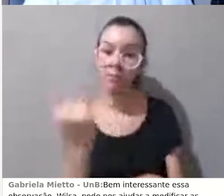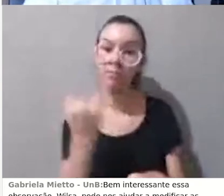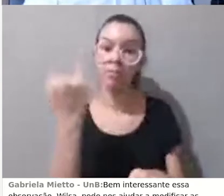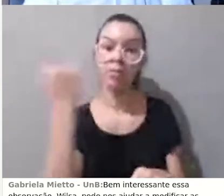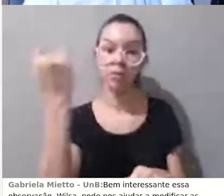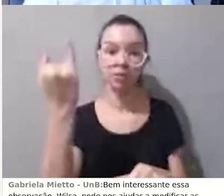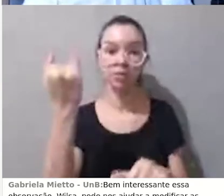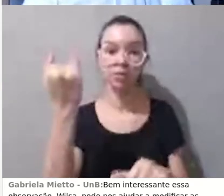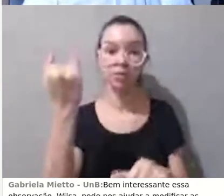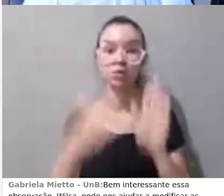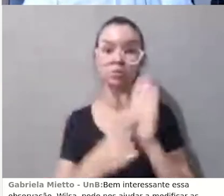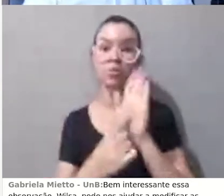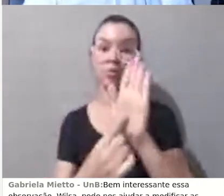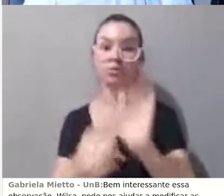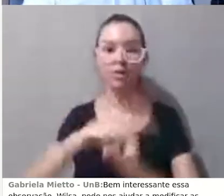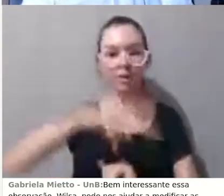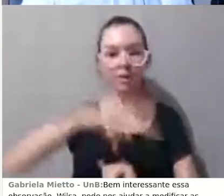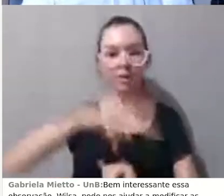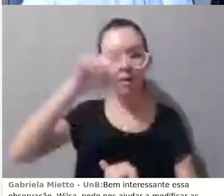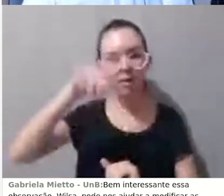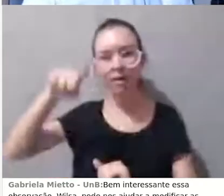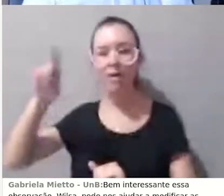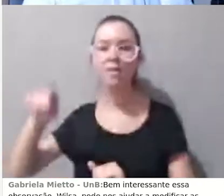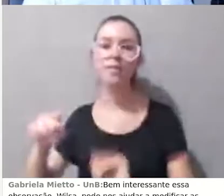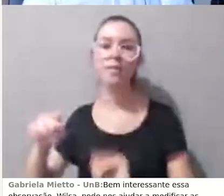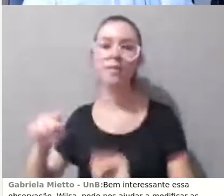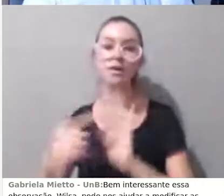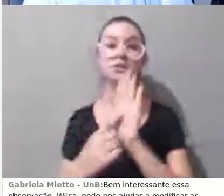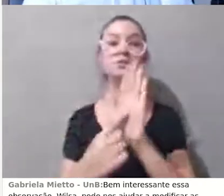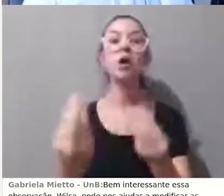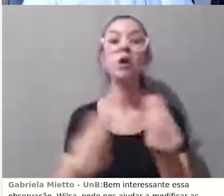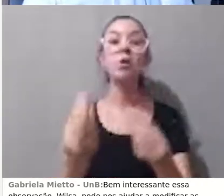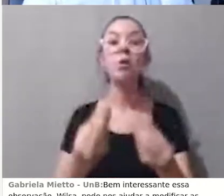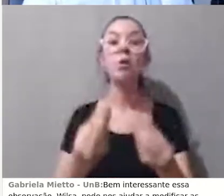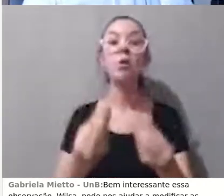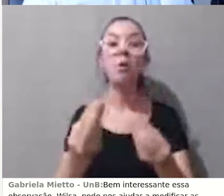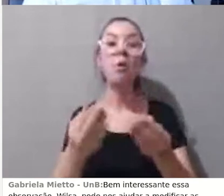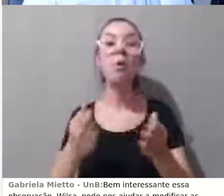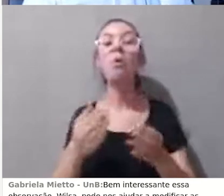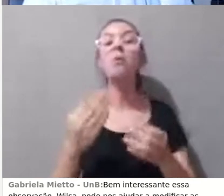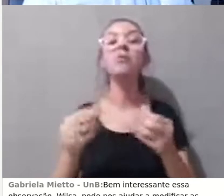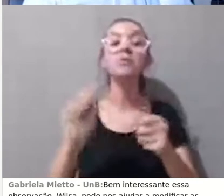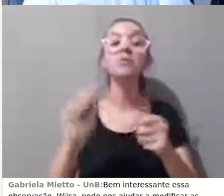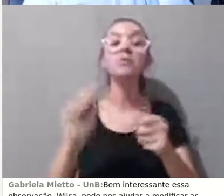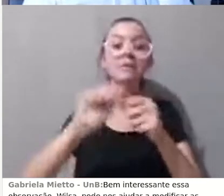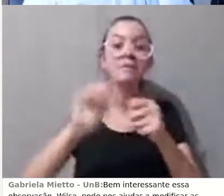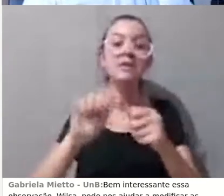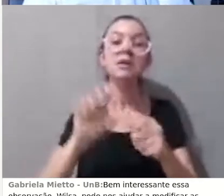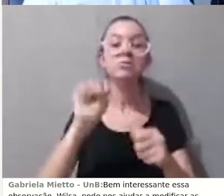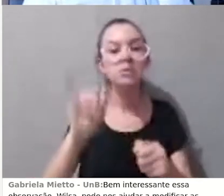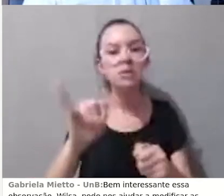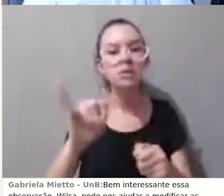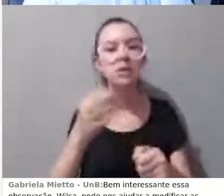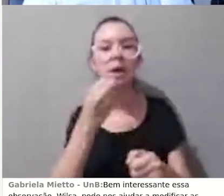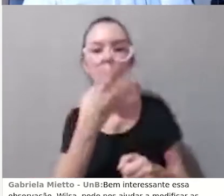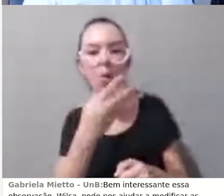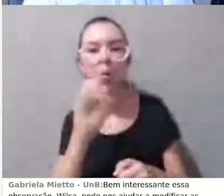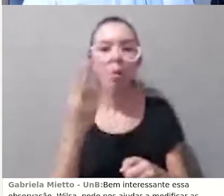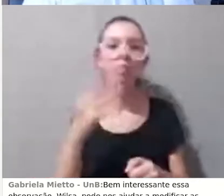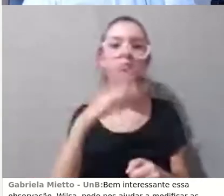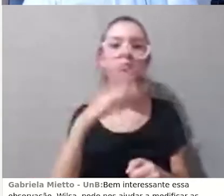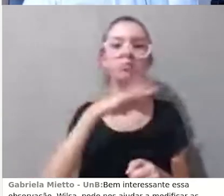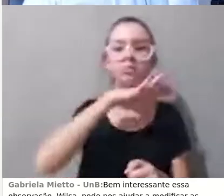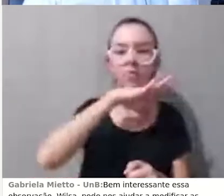ter essa visualização da sua trajetória, do seu desempenho é interessante, porque é um processo que eles estão